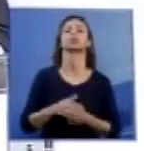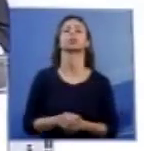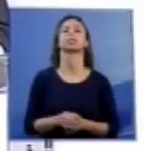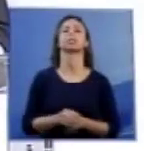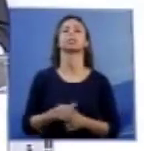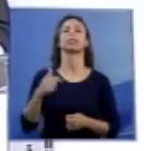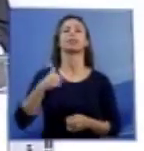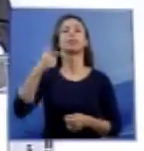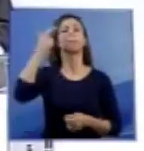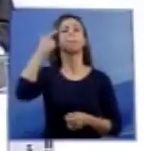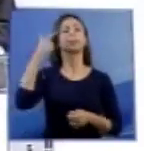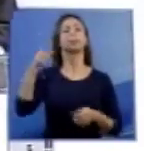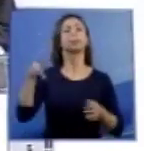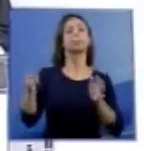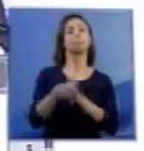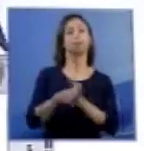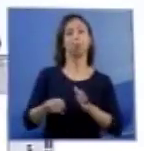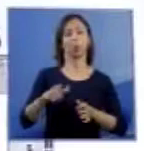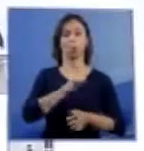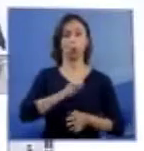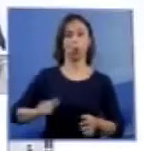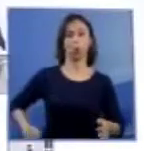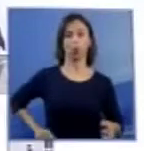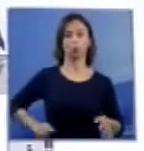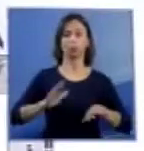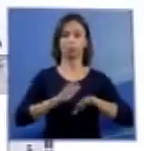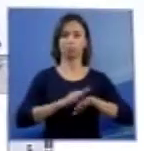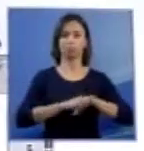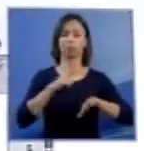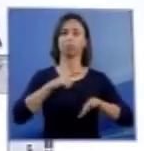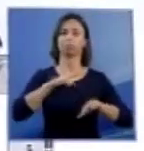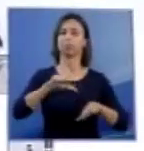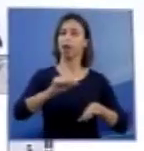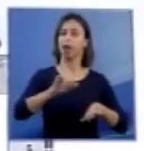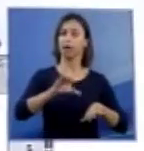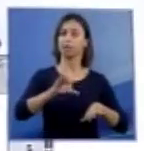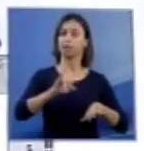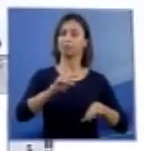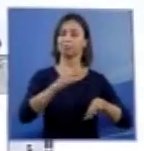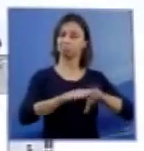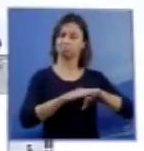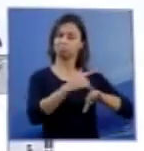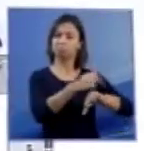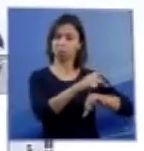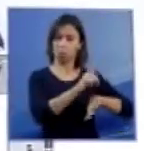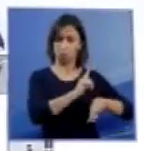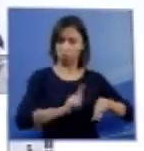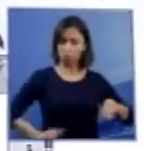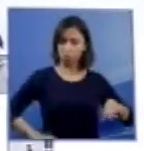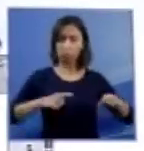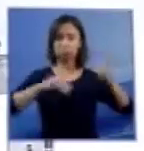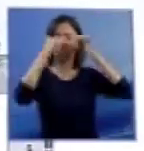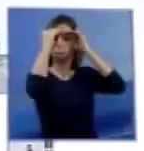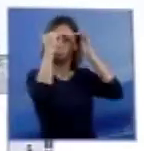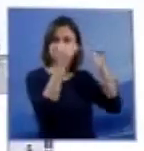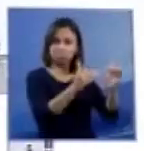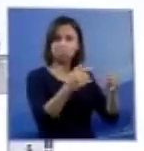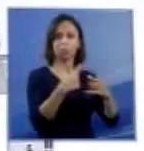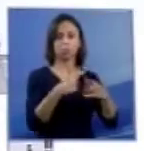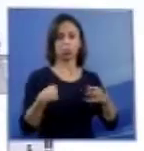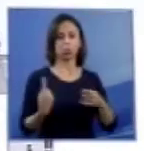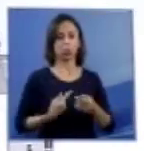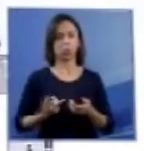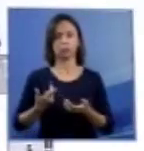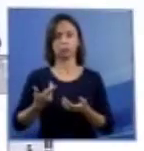Estado, o respeita e o defende conforme determinado por nossa Carta Magna.